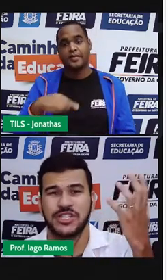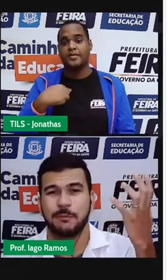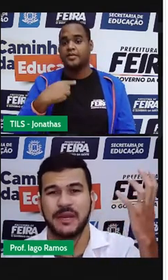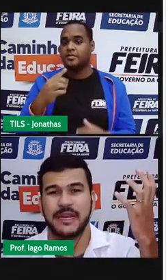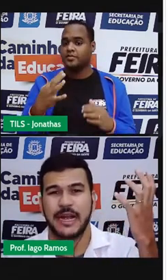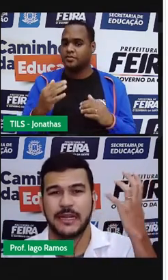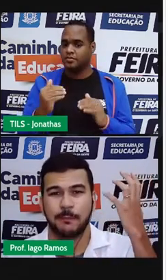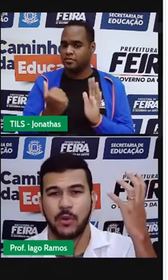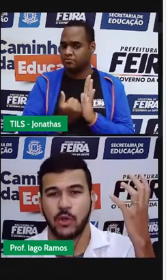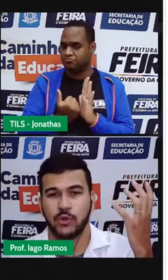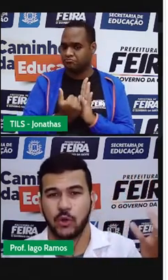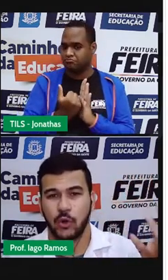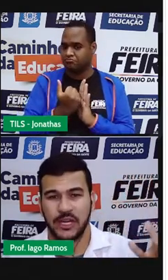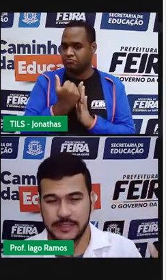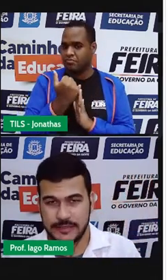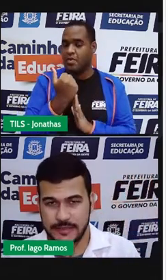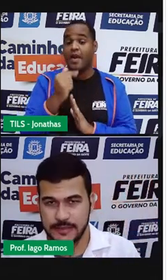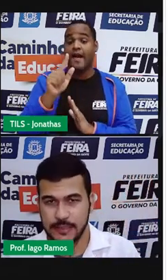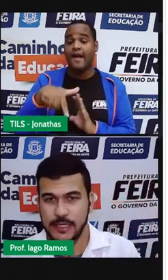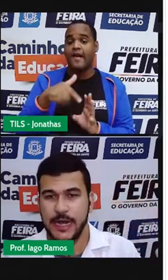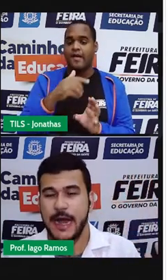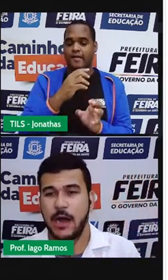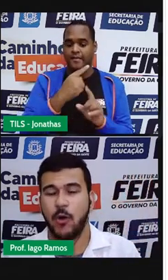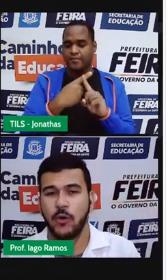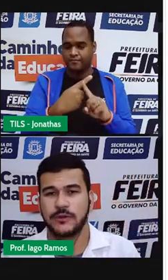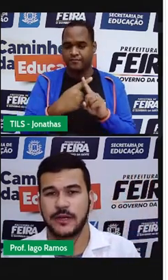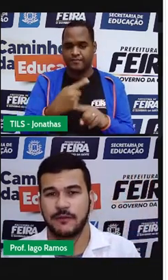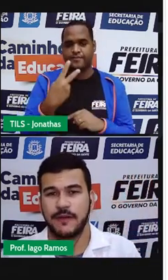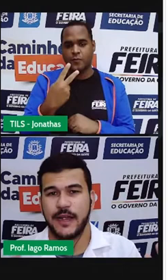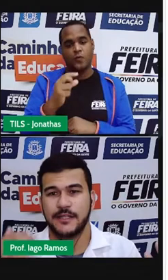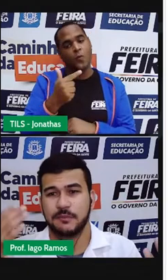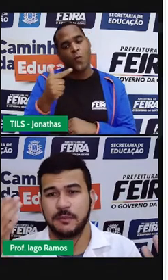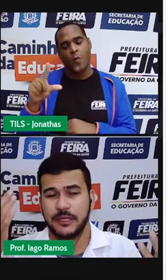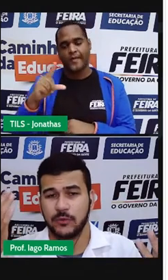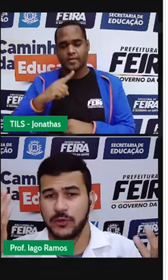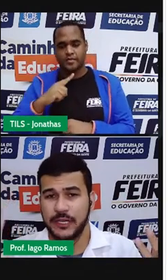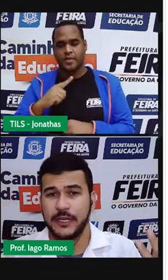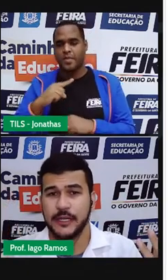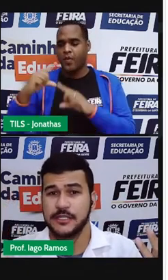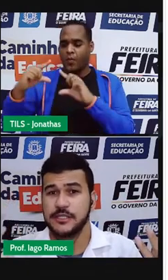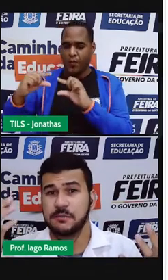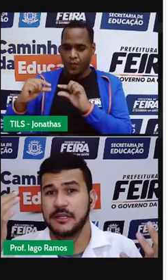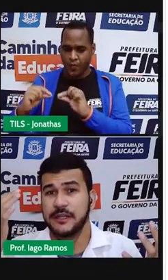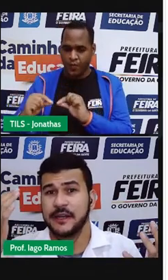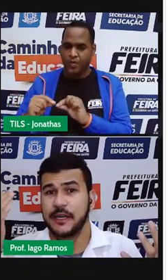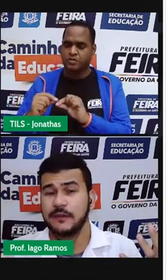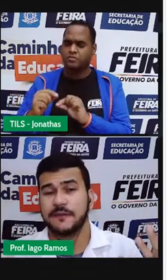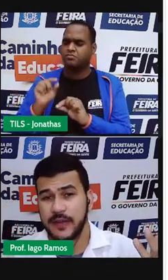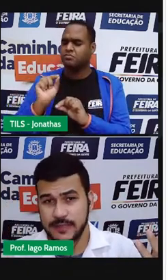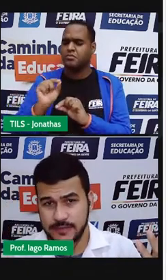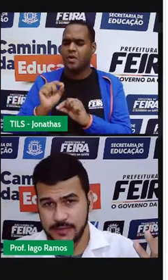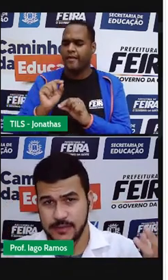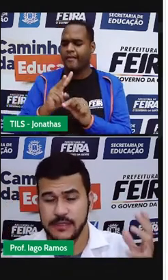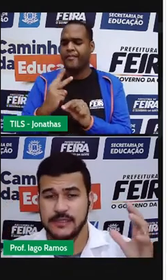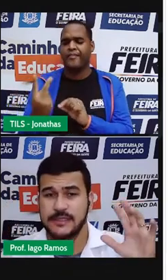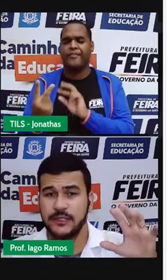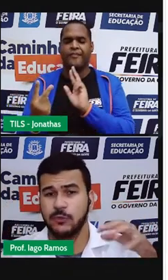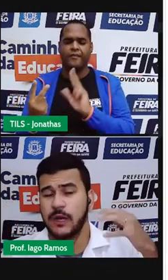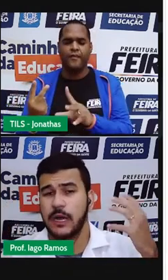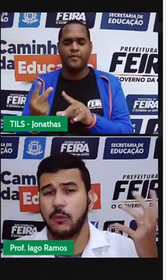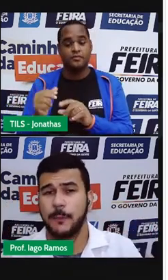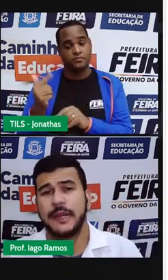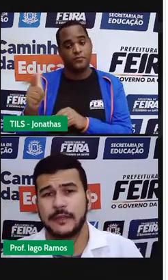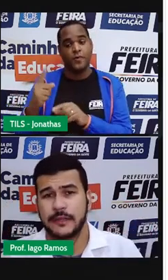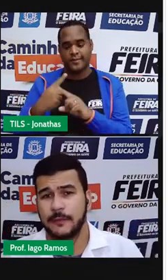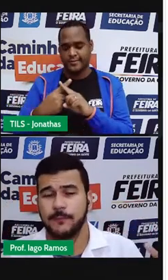multiplicada por dois. A outra vai diminuir de maneira inversa. Se